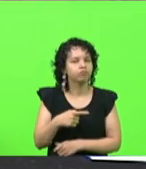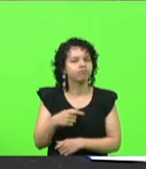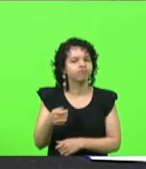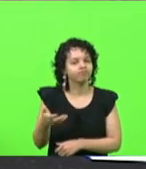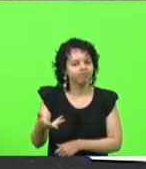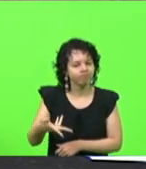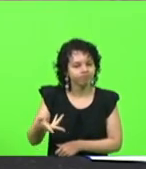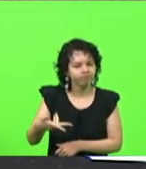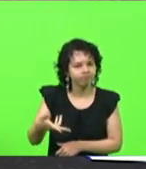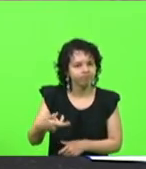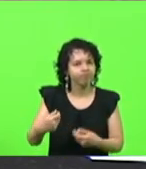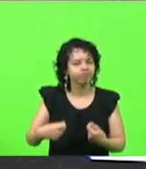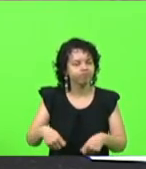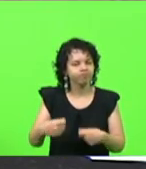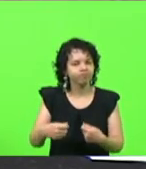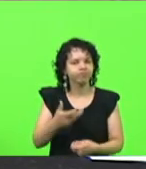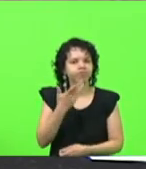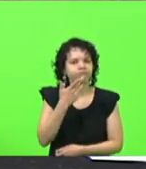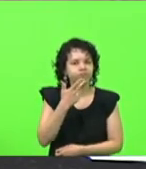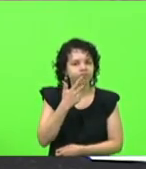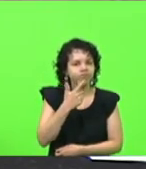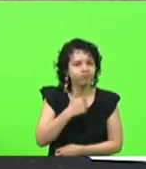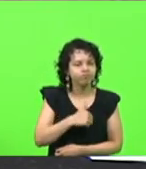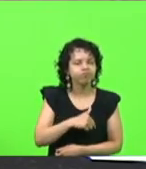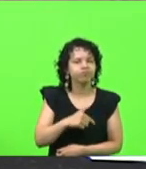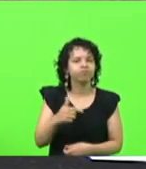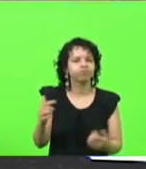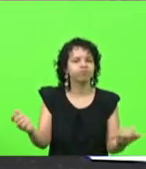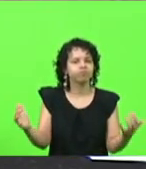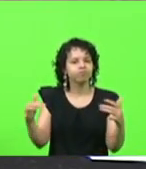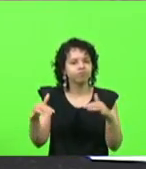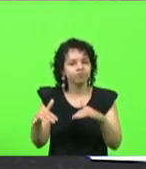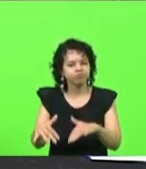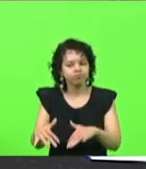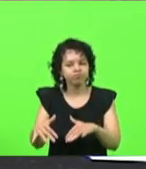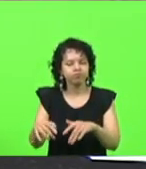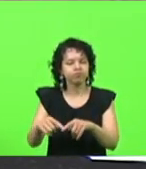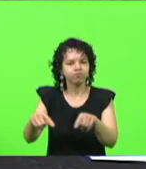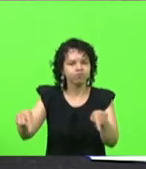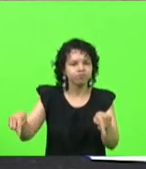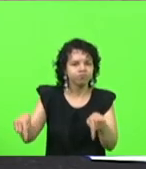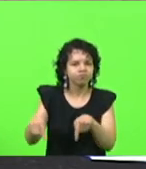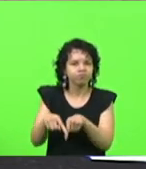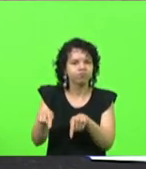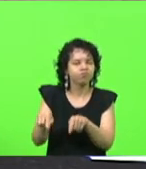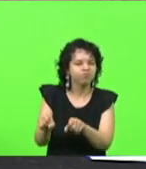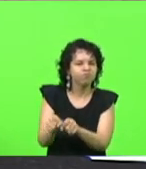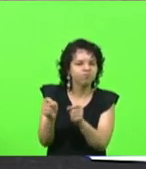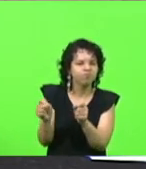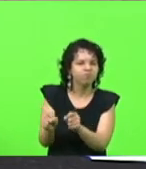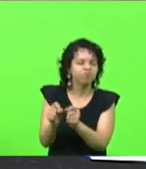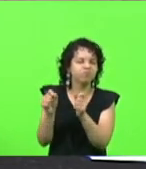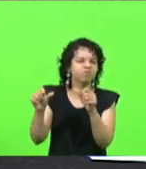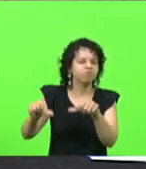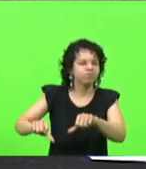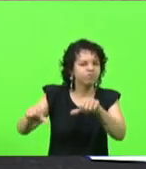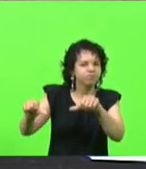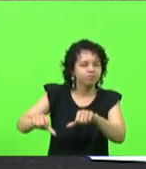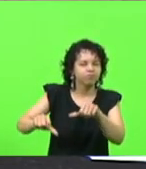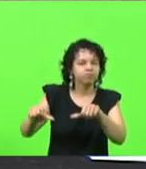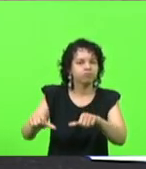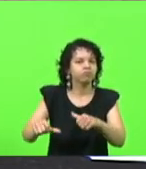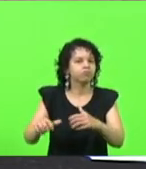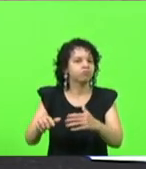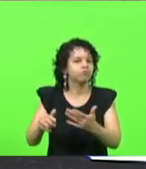As crianças estão se reunindo num salão precário também, para ter suas aulas, e é preciso que